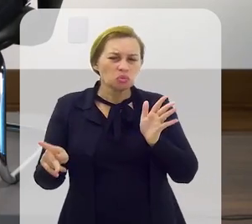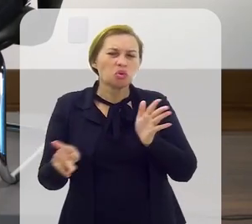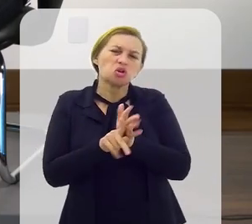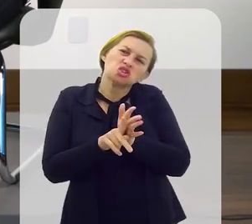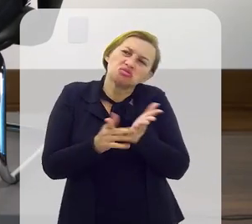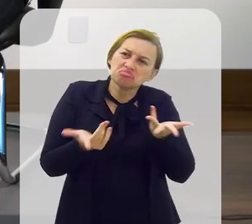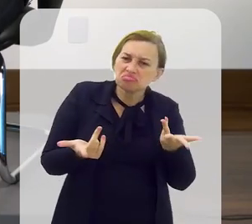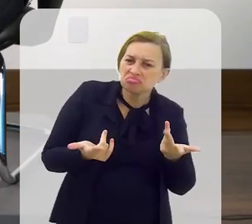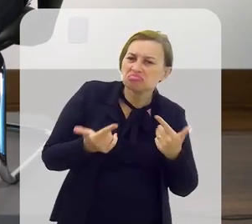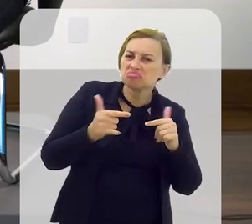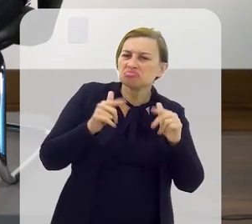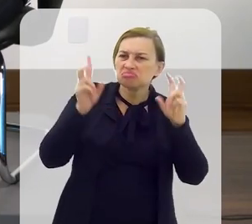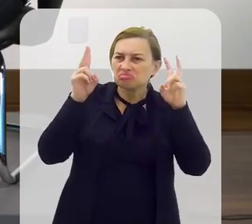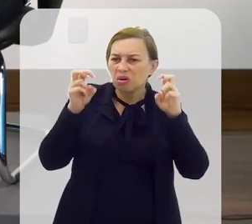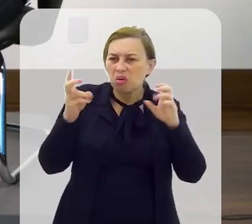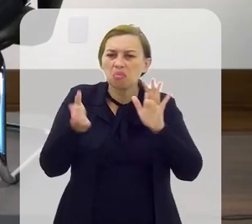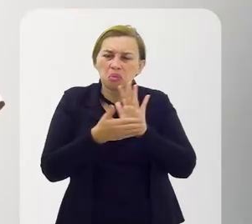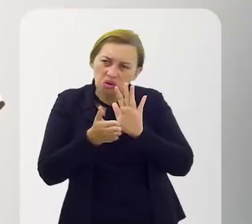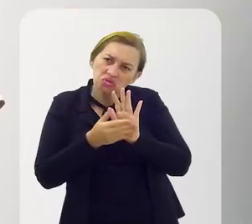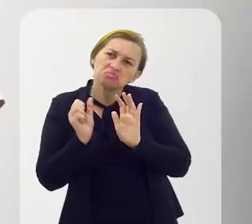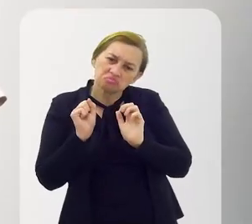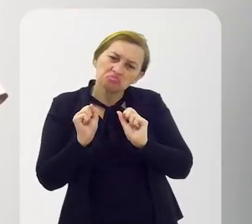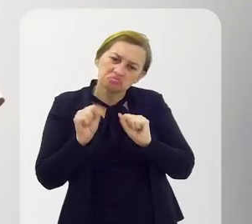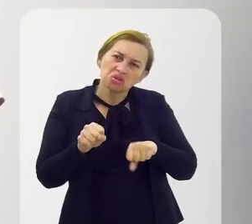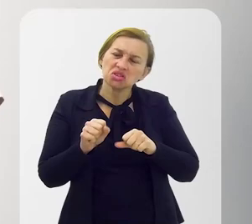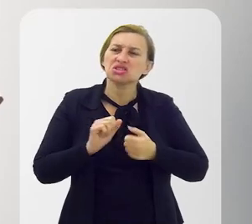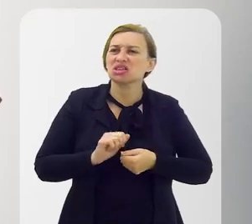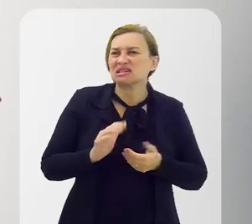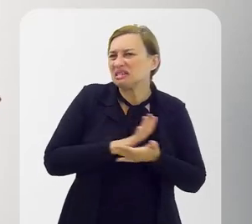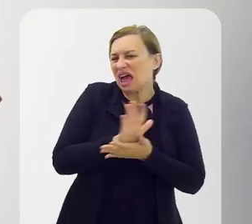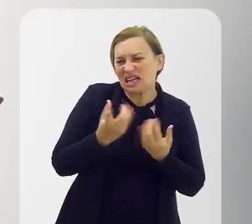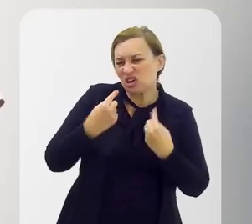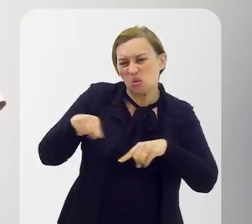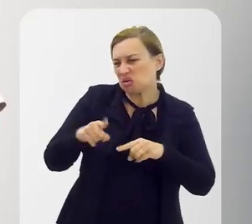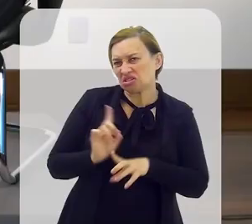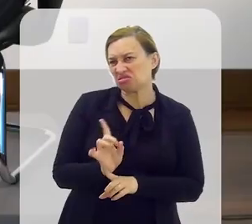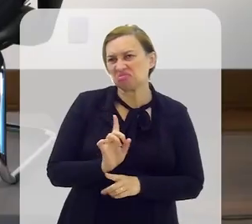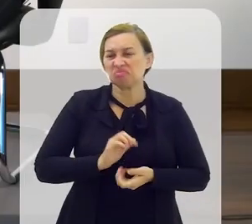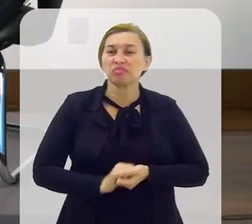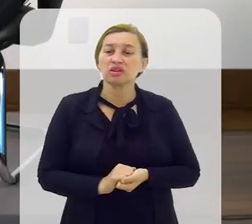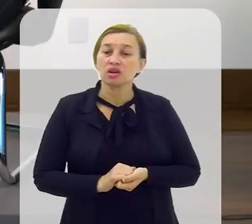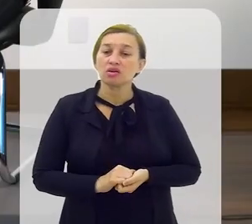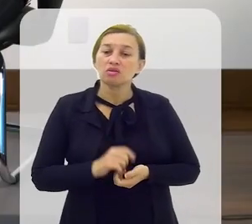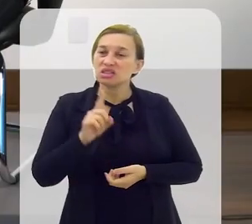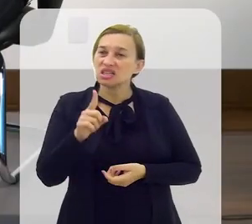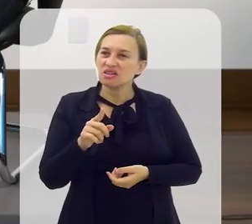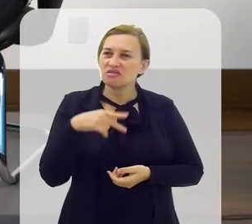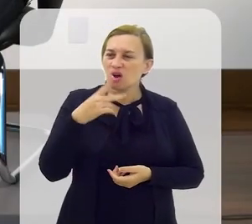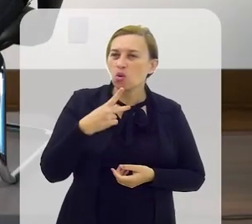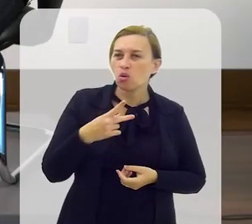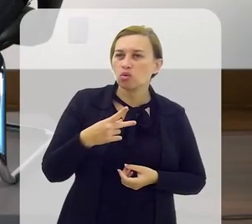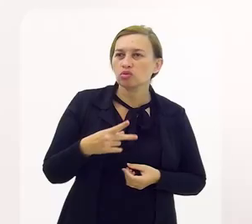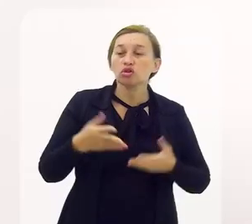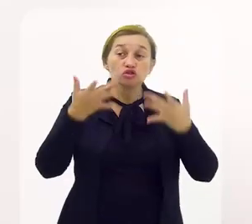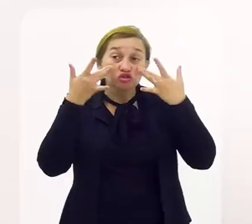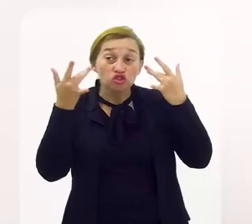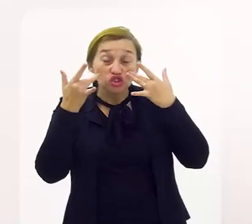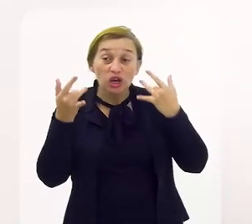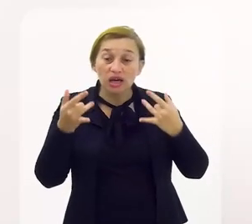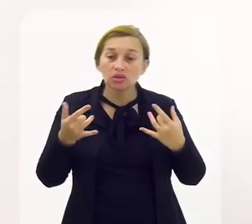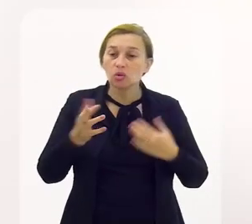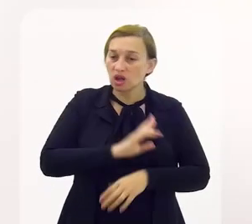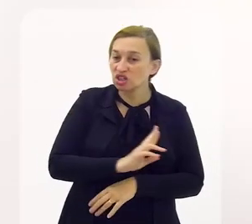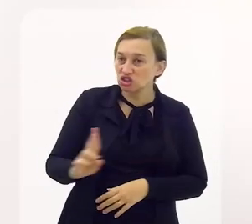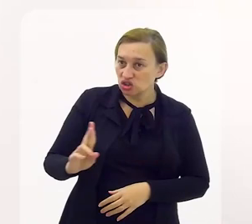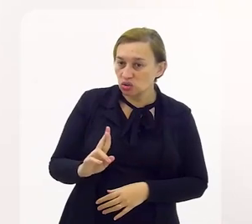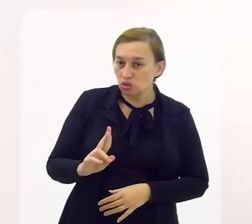projeto, do que fosse Da proposta, pode ser Não tem nada contra não Você falou sobre o teatro religioso,